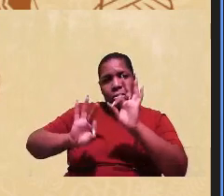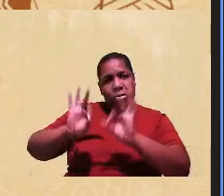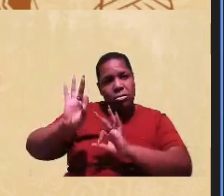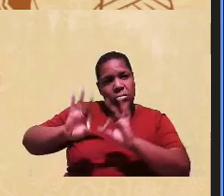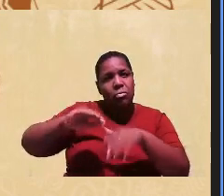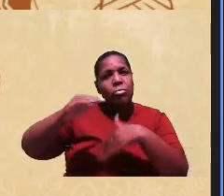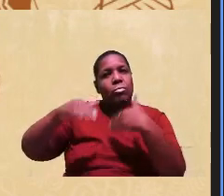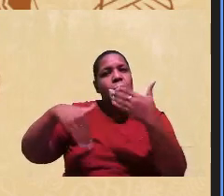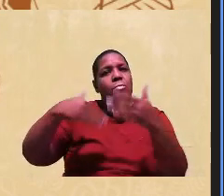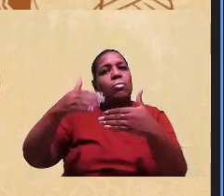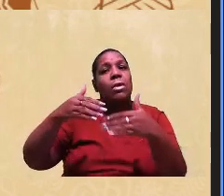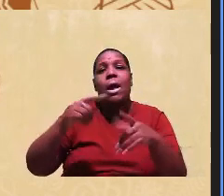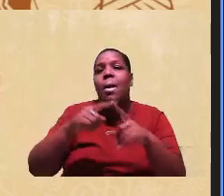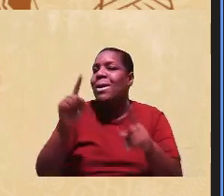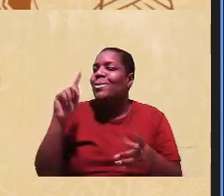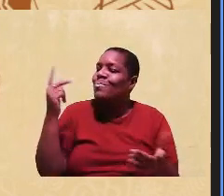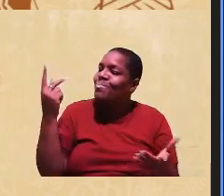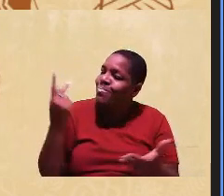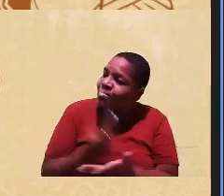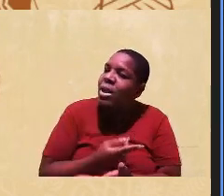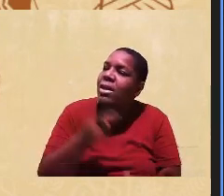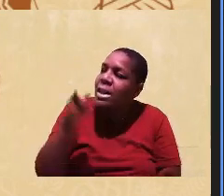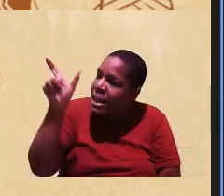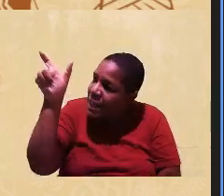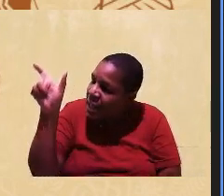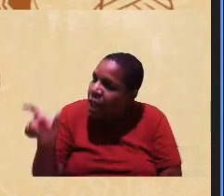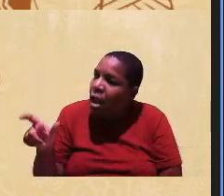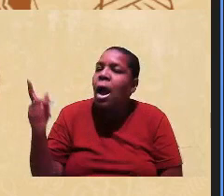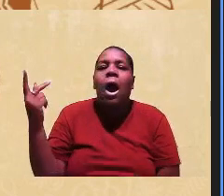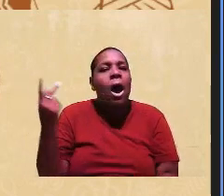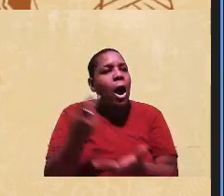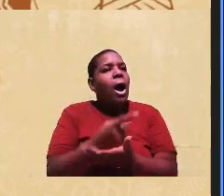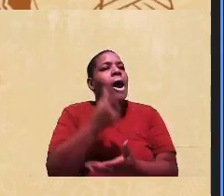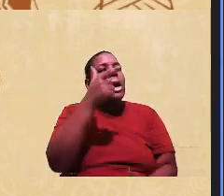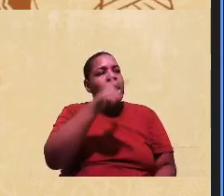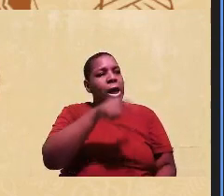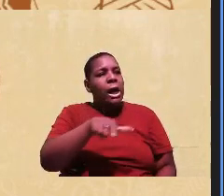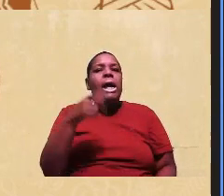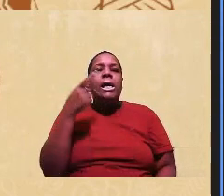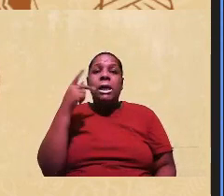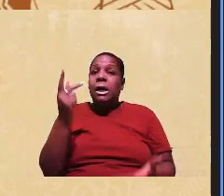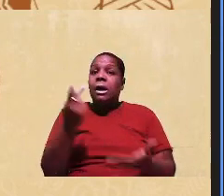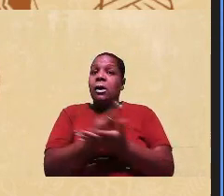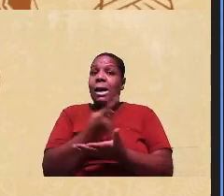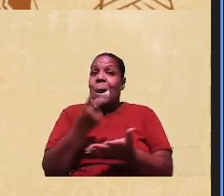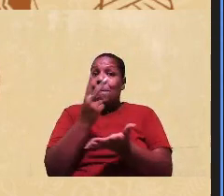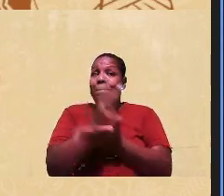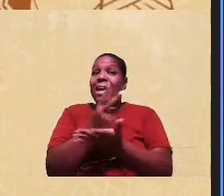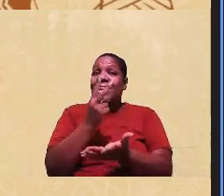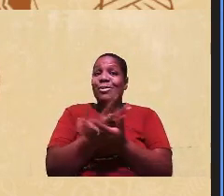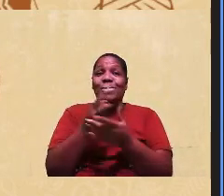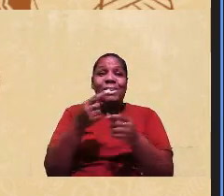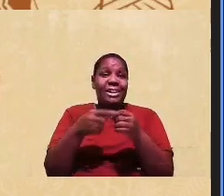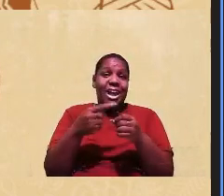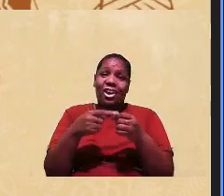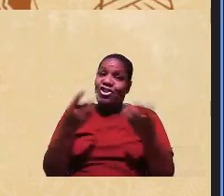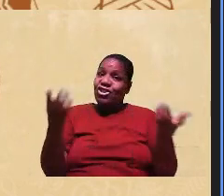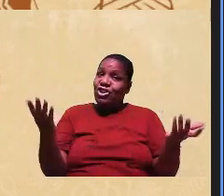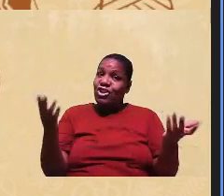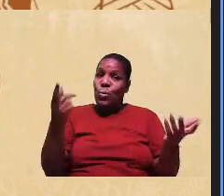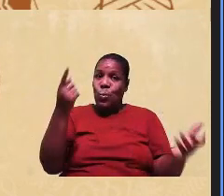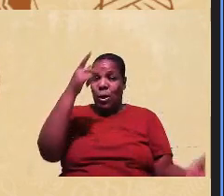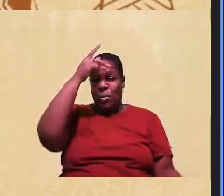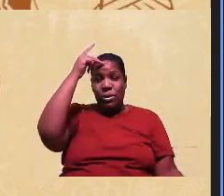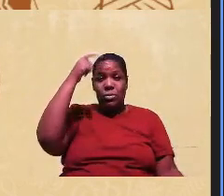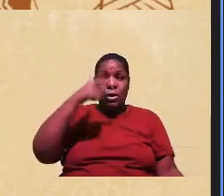para que não aconteça esse perfil de caso que pode acontecer inclusive na mesma cidade ou uma pessoa que tente uma